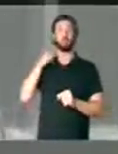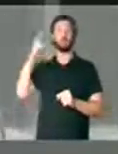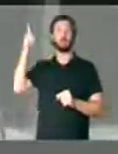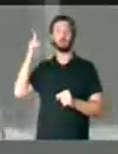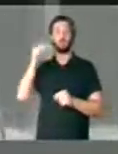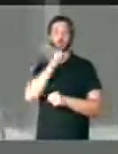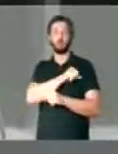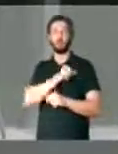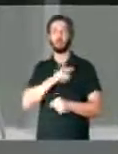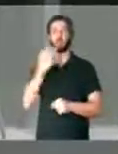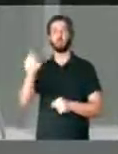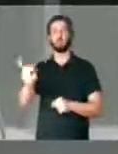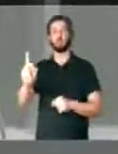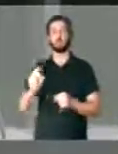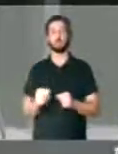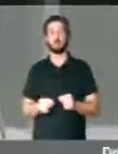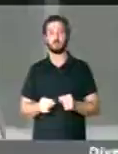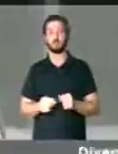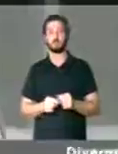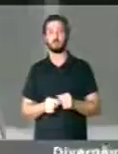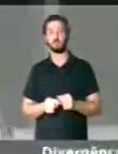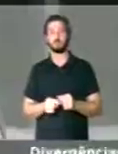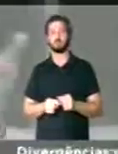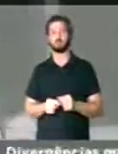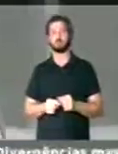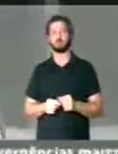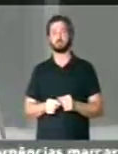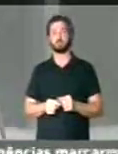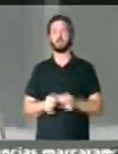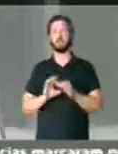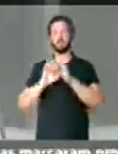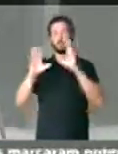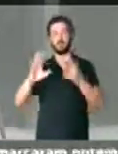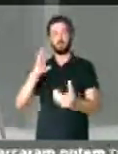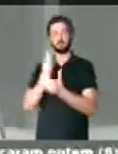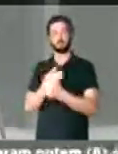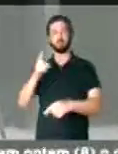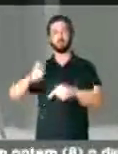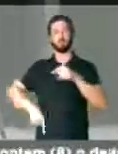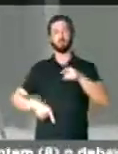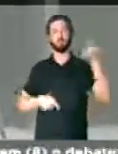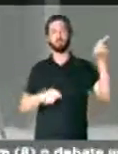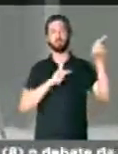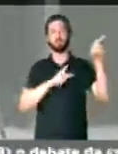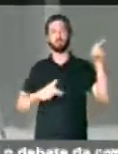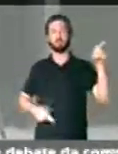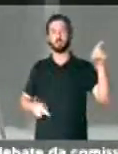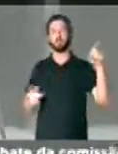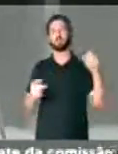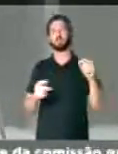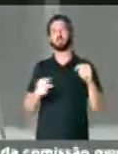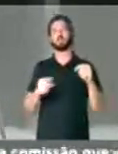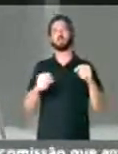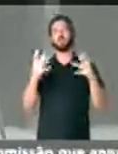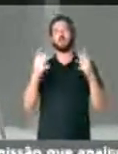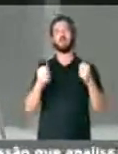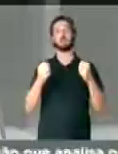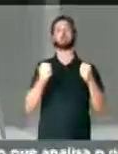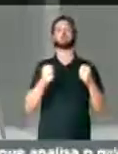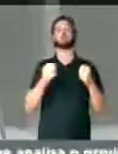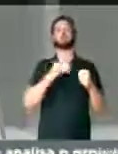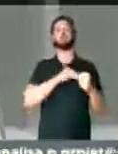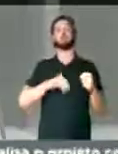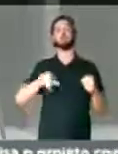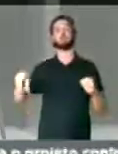mais uma vez, negou, aliás, concedeu uma liminar impedindo que o presidente pudesse, então, elevar a